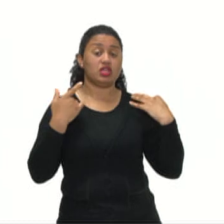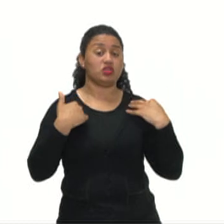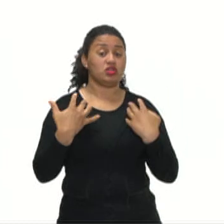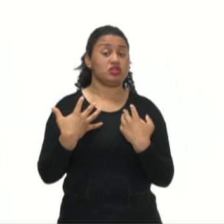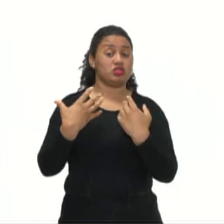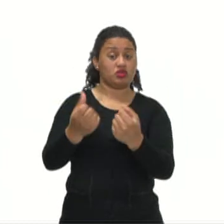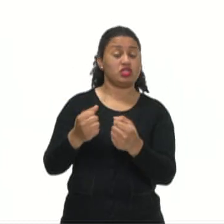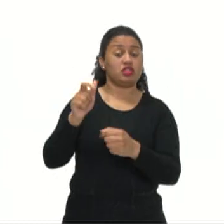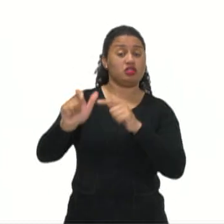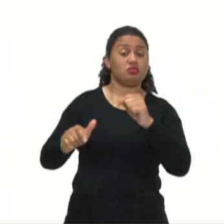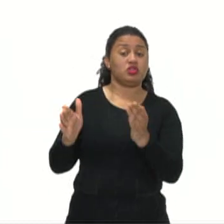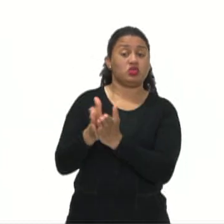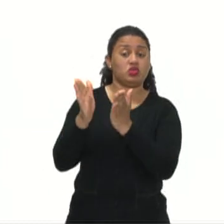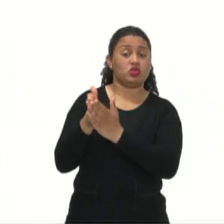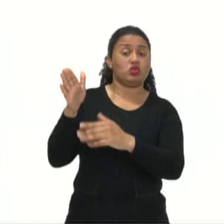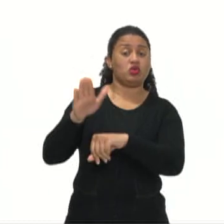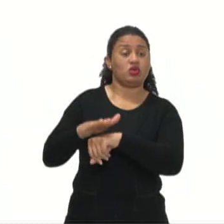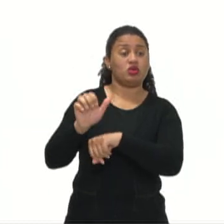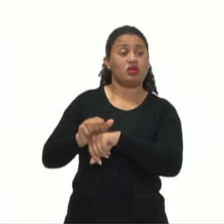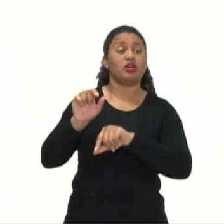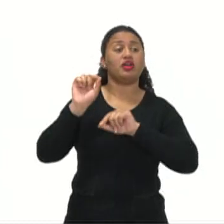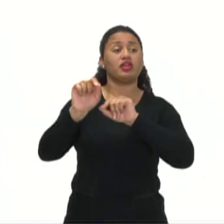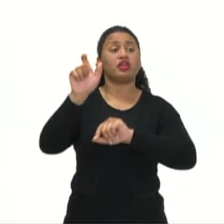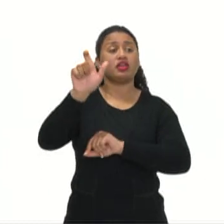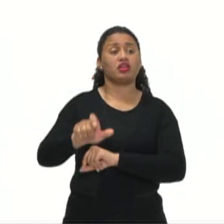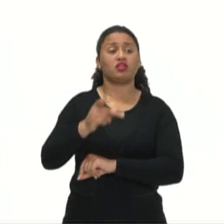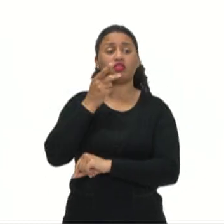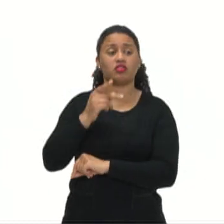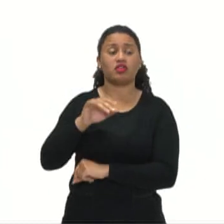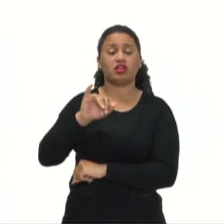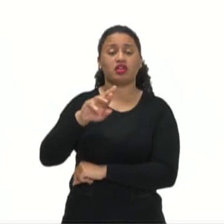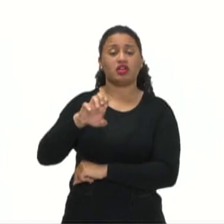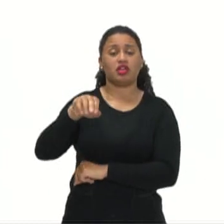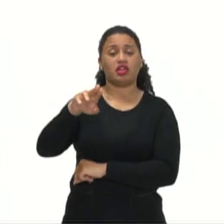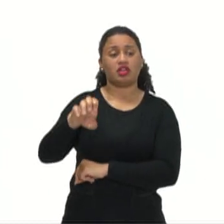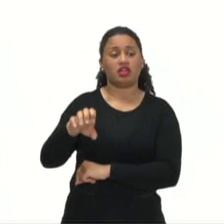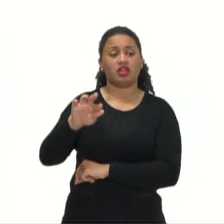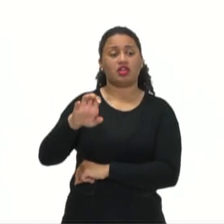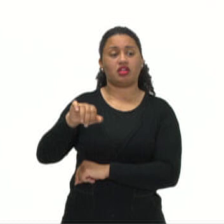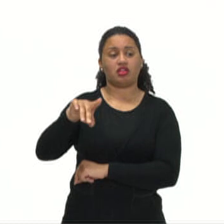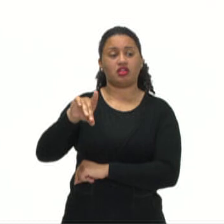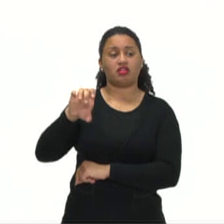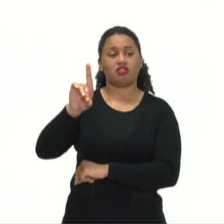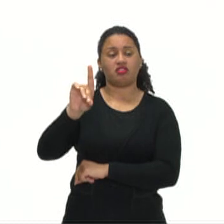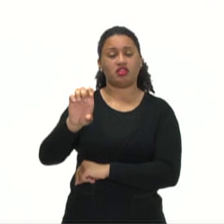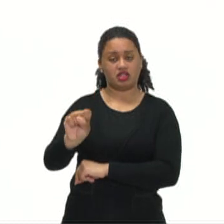frase infeliz foi dita por Irene Hernandes Valesco.